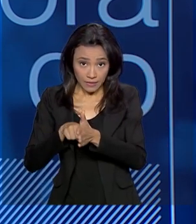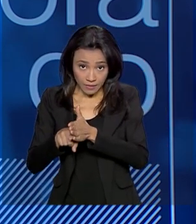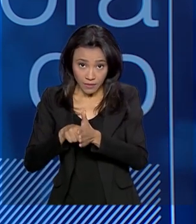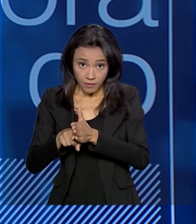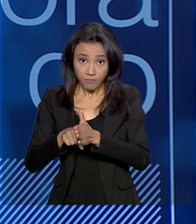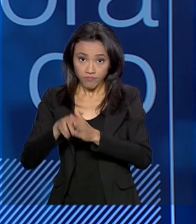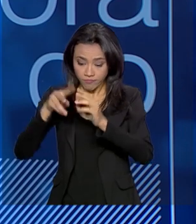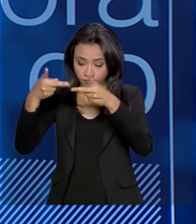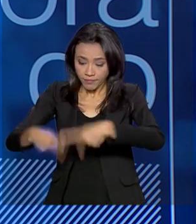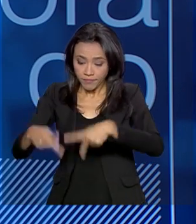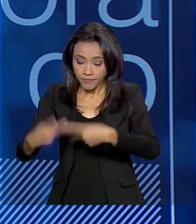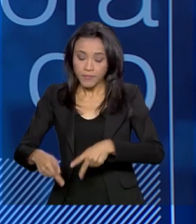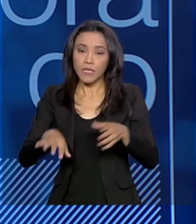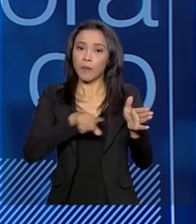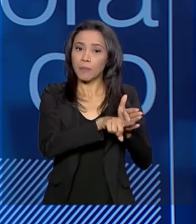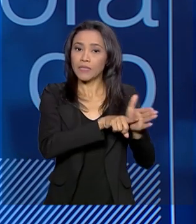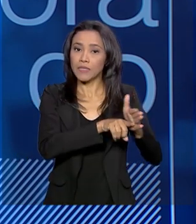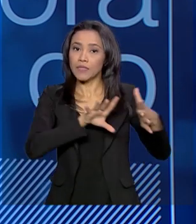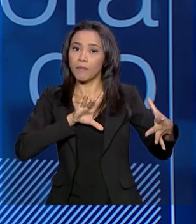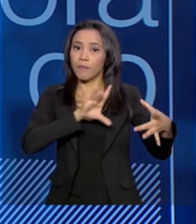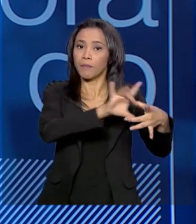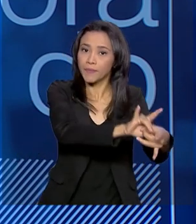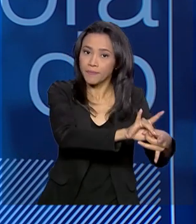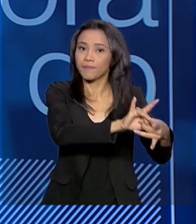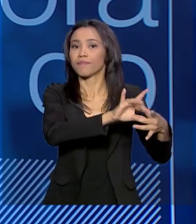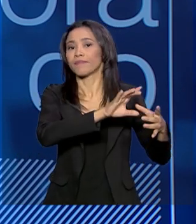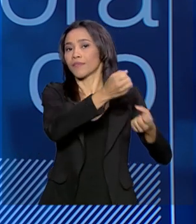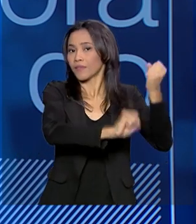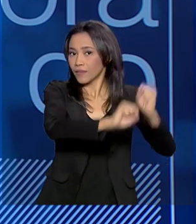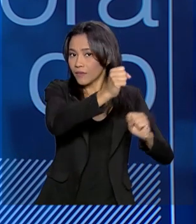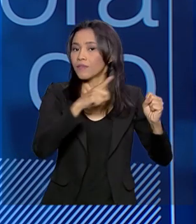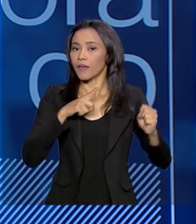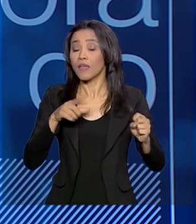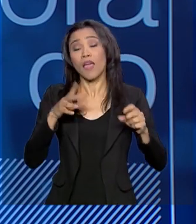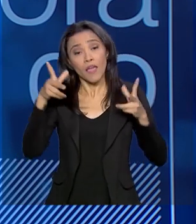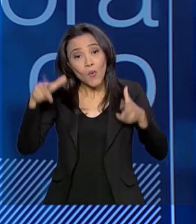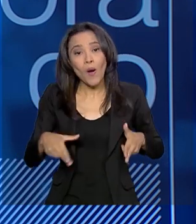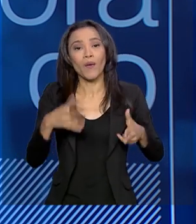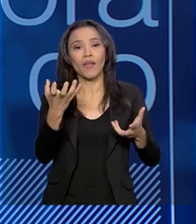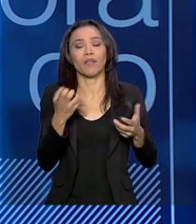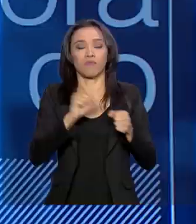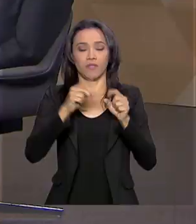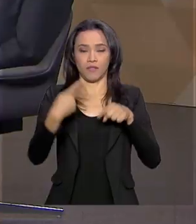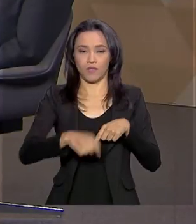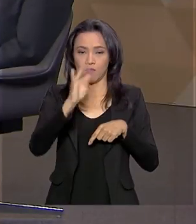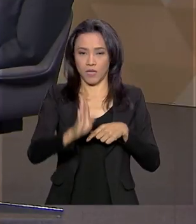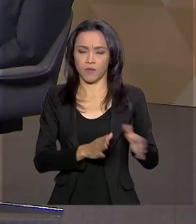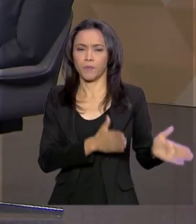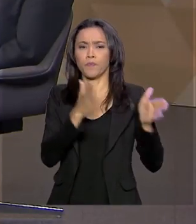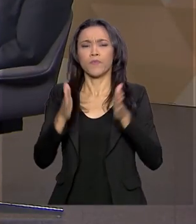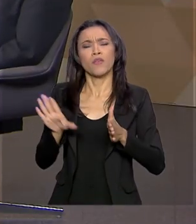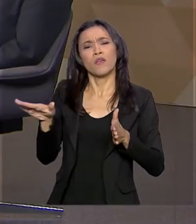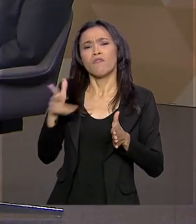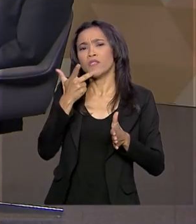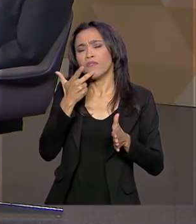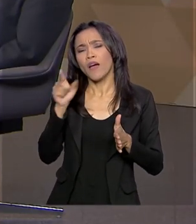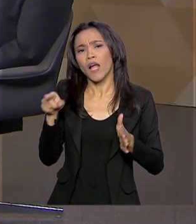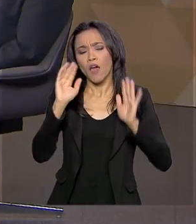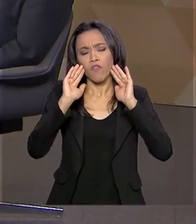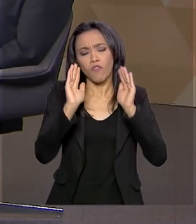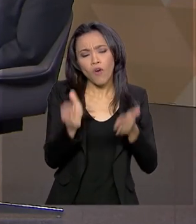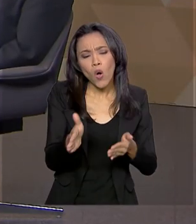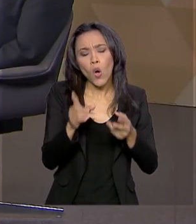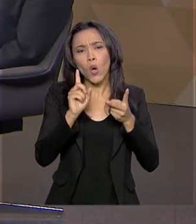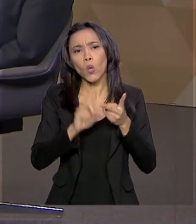industrial. Então, tem essa ligação, é o que a gente quer fazer aqui no país e trabalhar em cima disso. E o senhor fala bastante da questão também de foco e